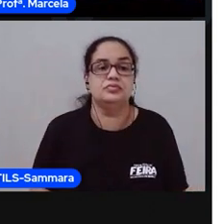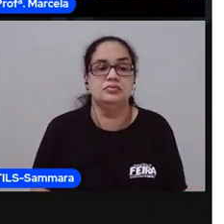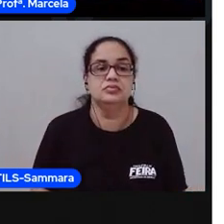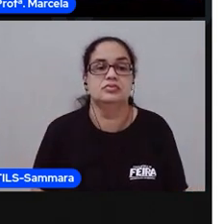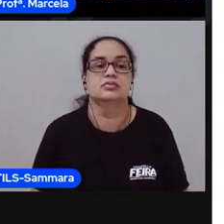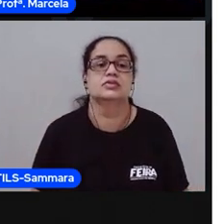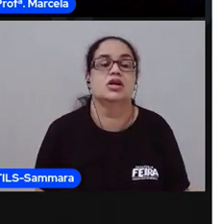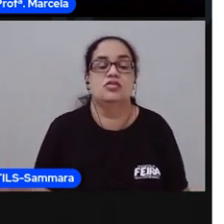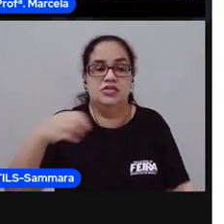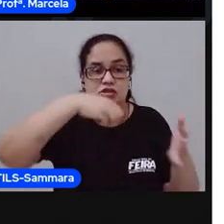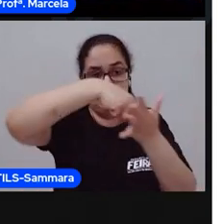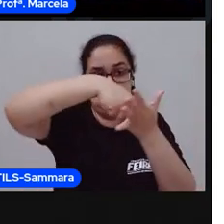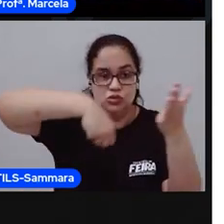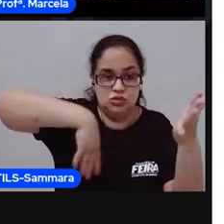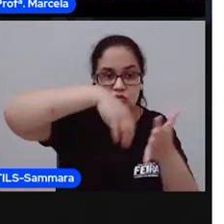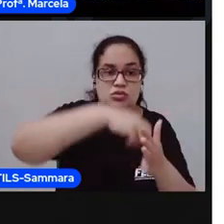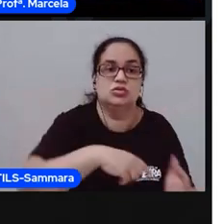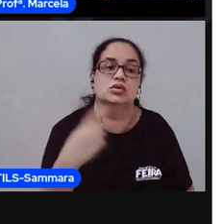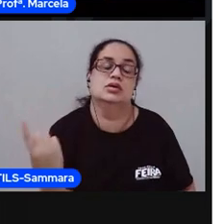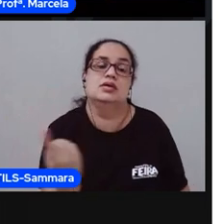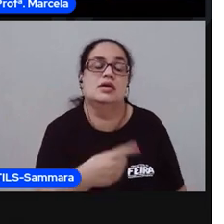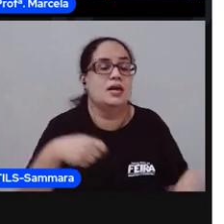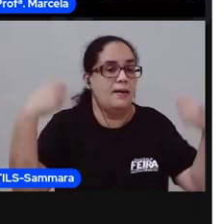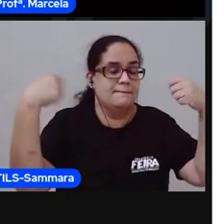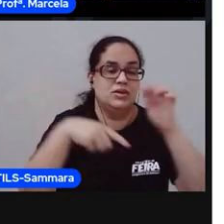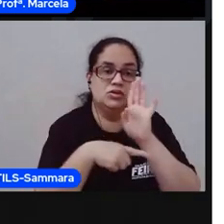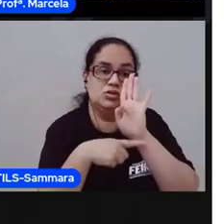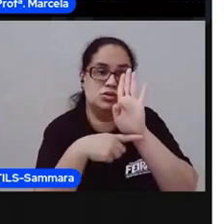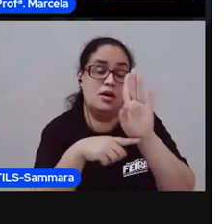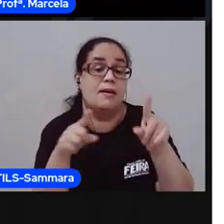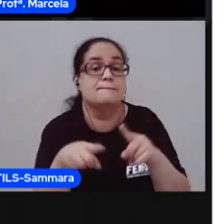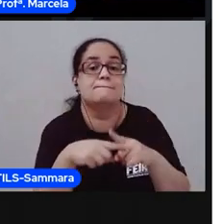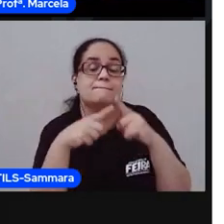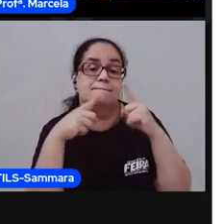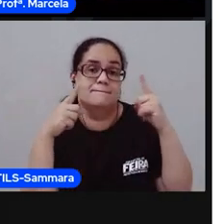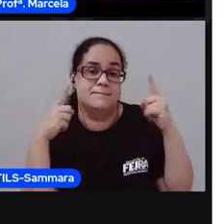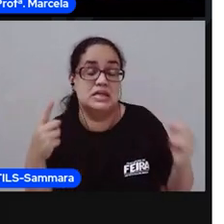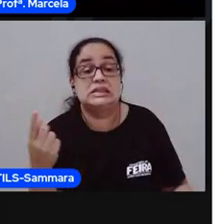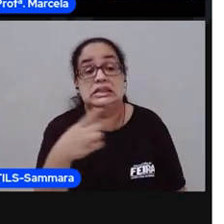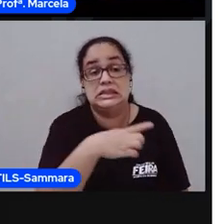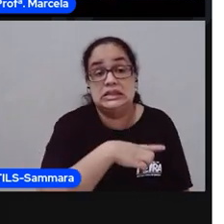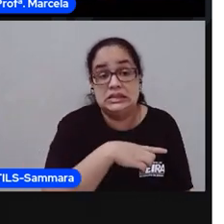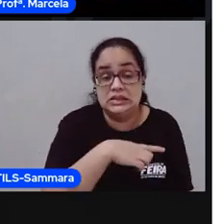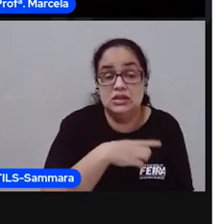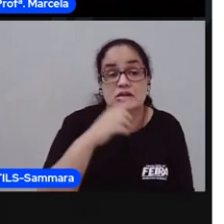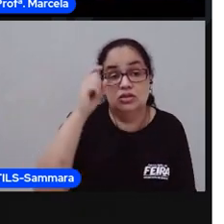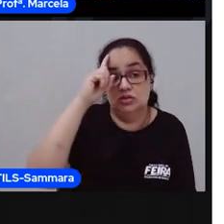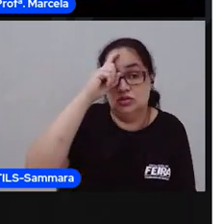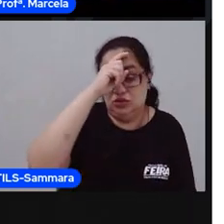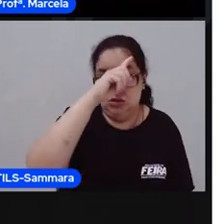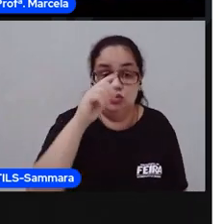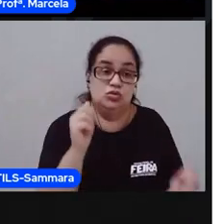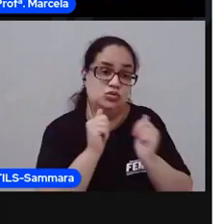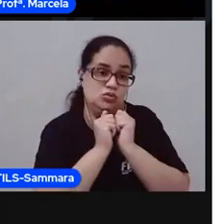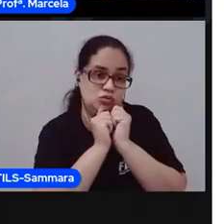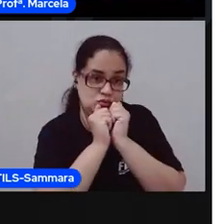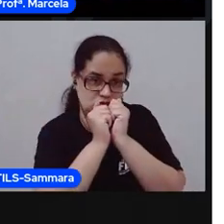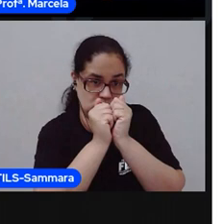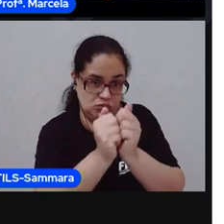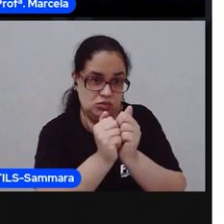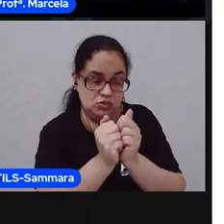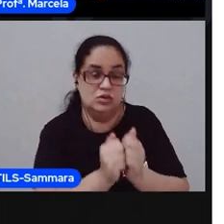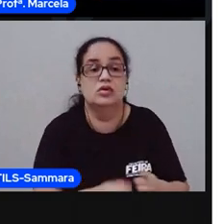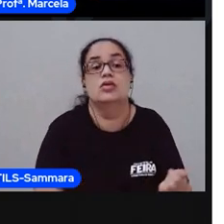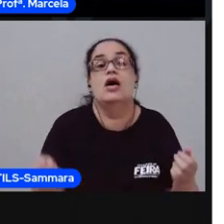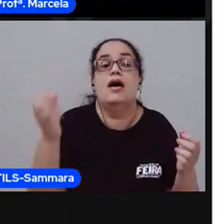Faça sua atividade sozinha sem precisar de ajuda. Mas, se você ainda tem dificuldade, me acompanhe aqui. Quando eu for